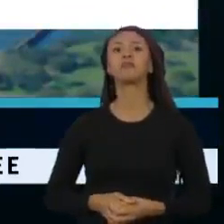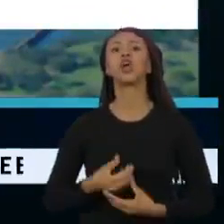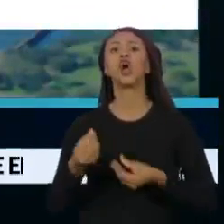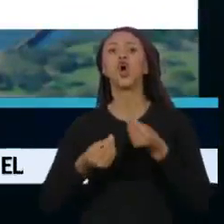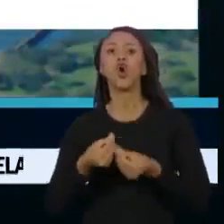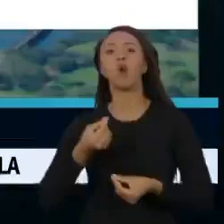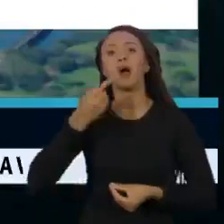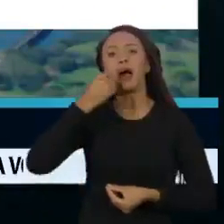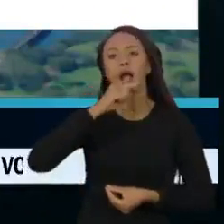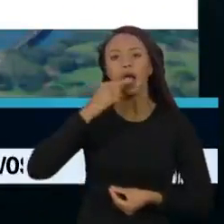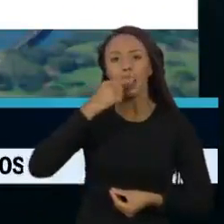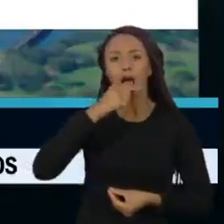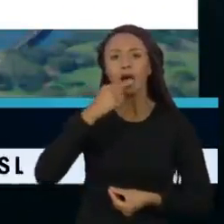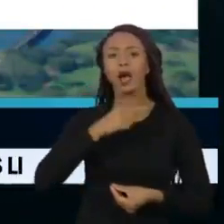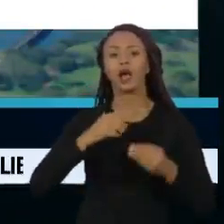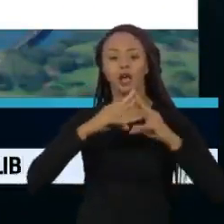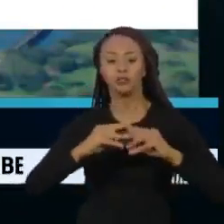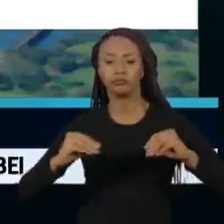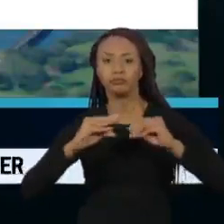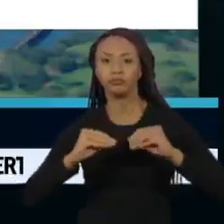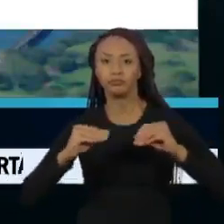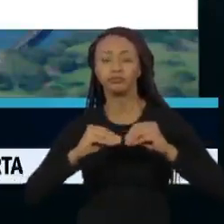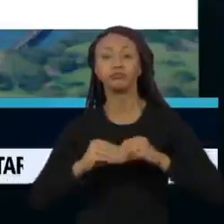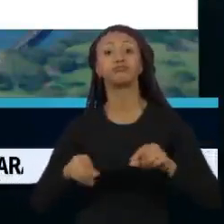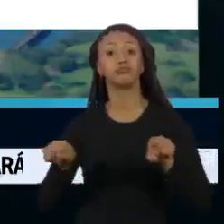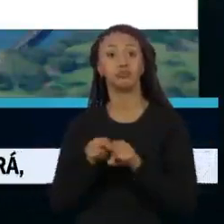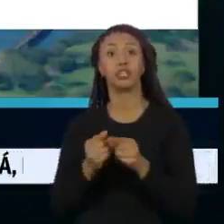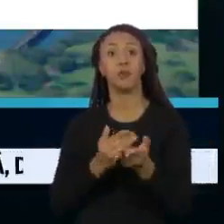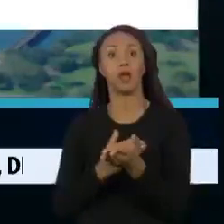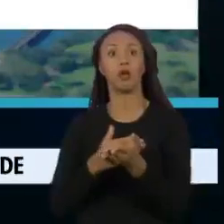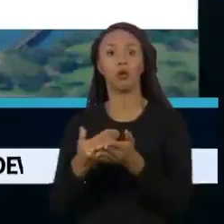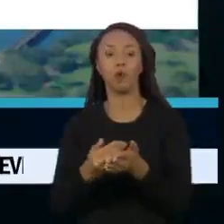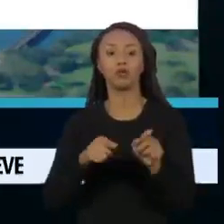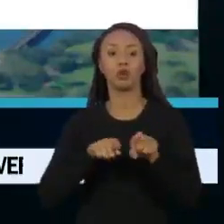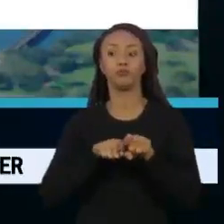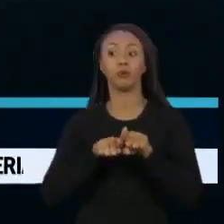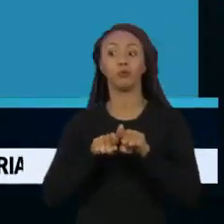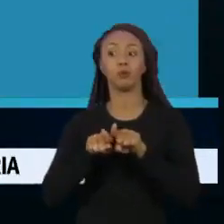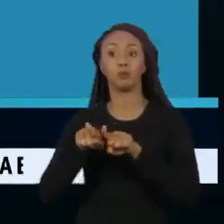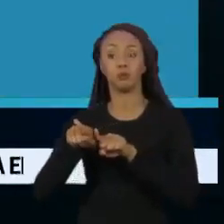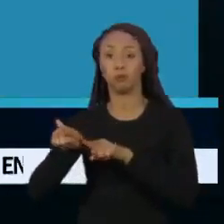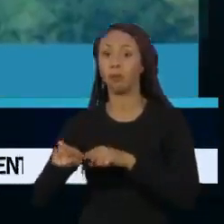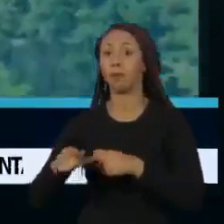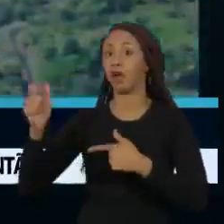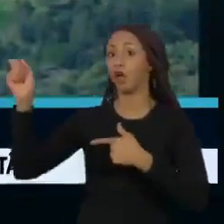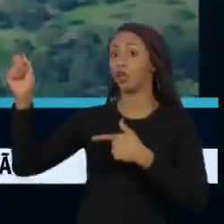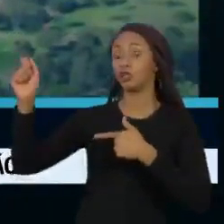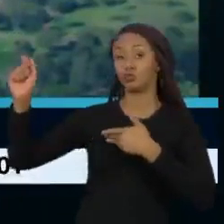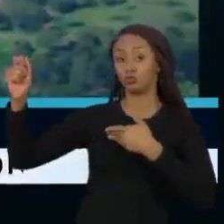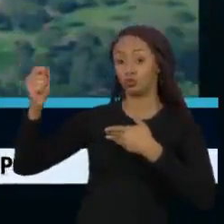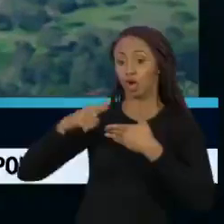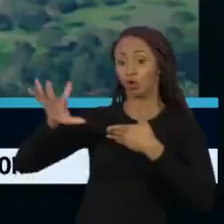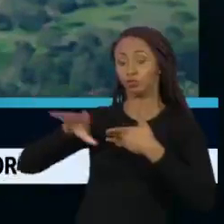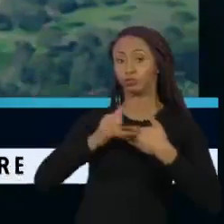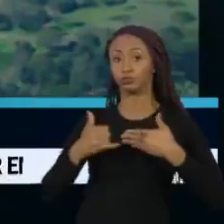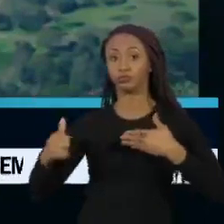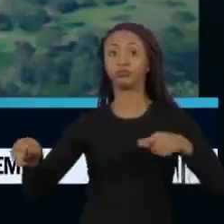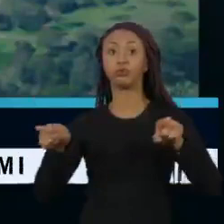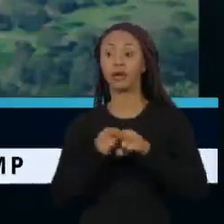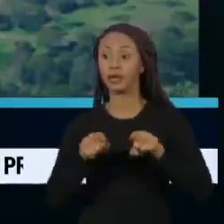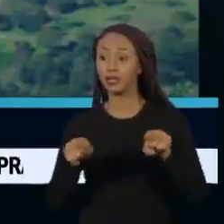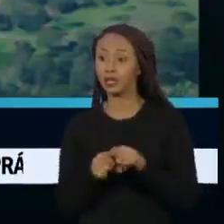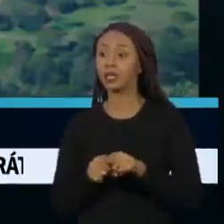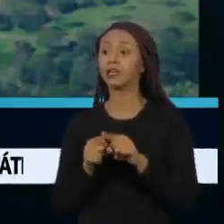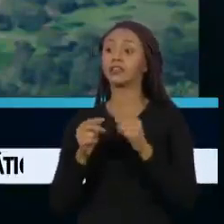cana-de-açúcar, vem ganhando espaço. A frente da energia solar e nuclear. Em 2001, quando o Brasil viveu um